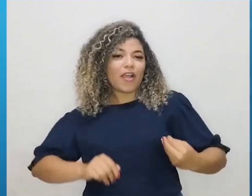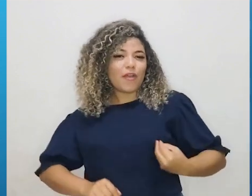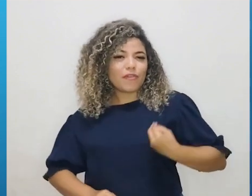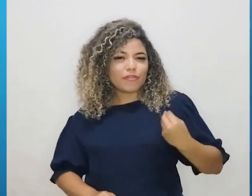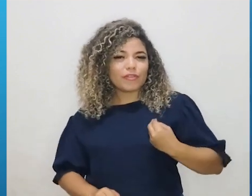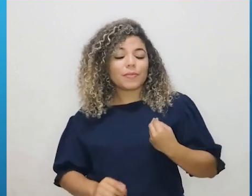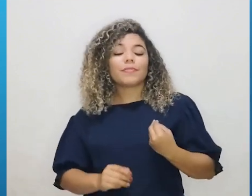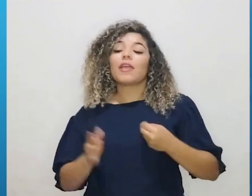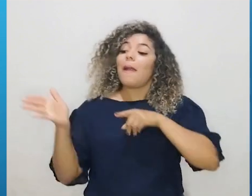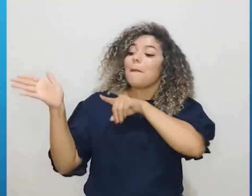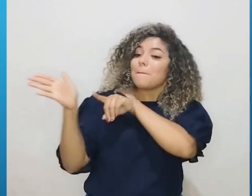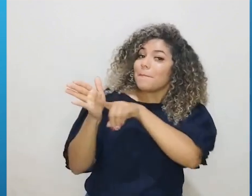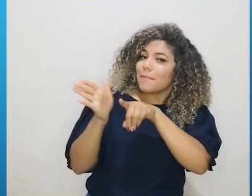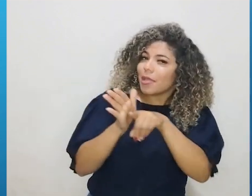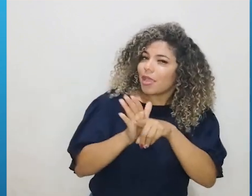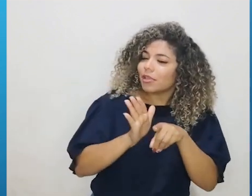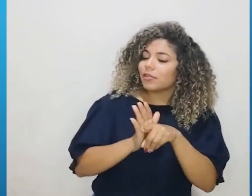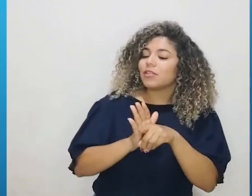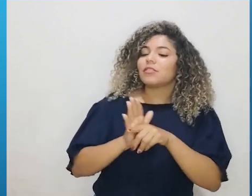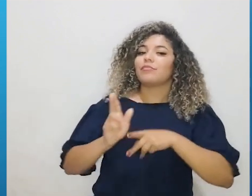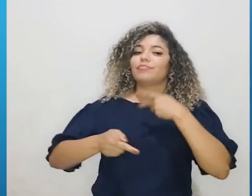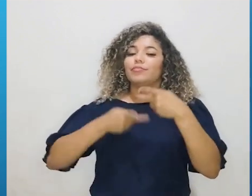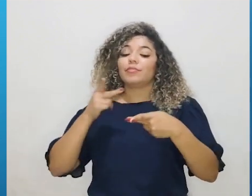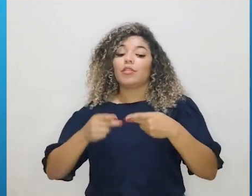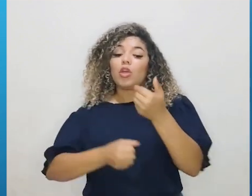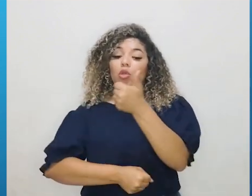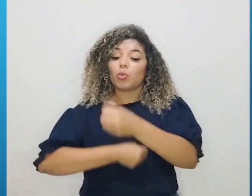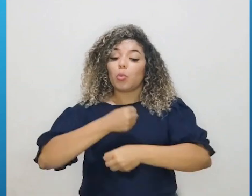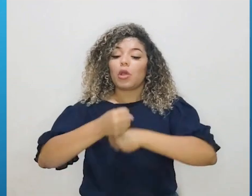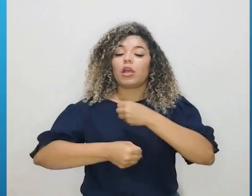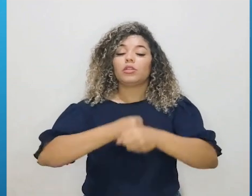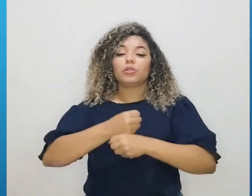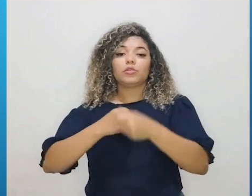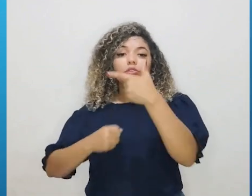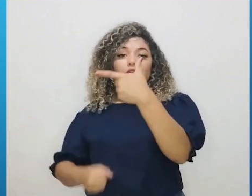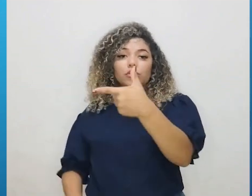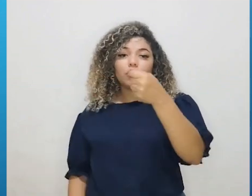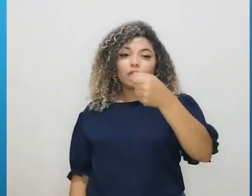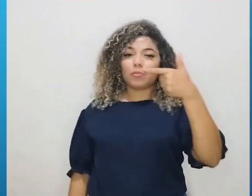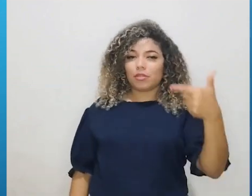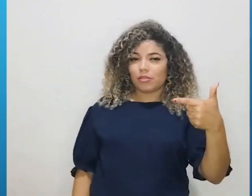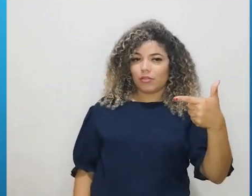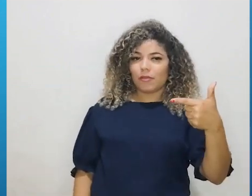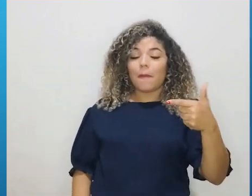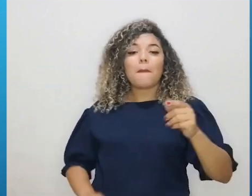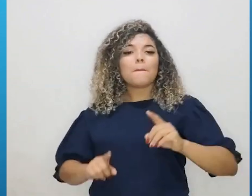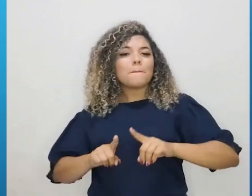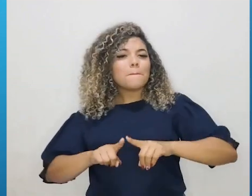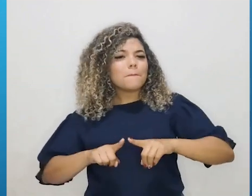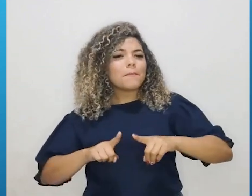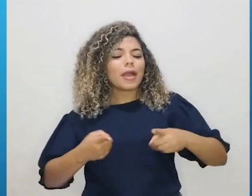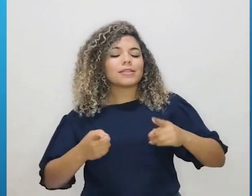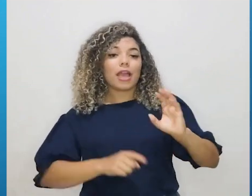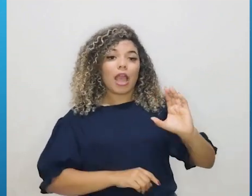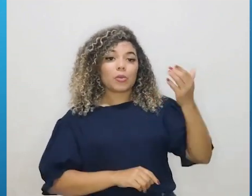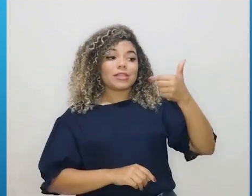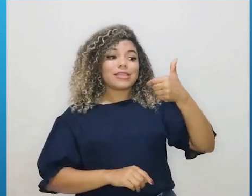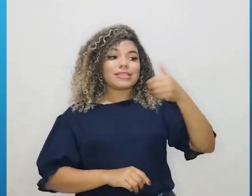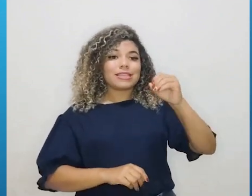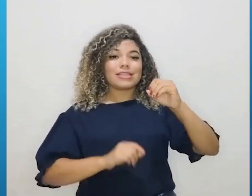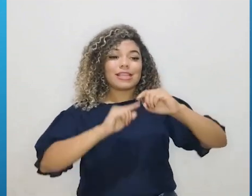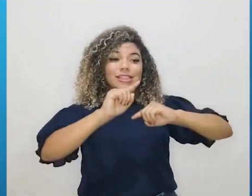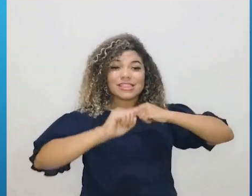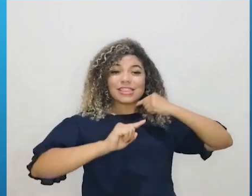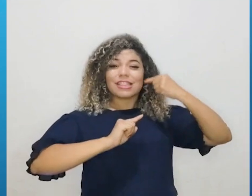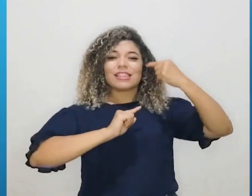segundo o censo demográfico de 2012, realizado mais de 10 anos após a